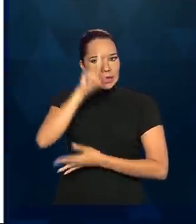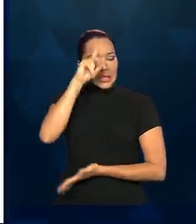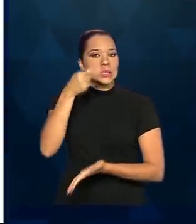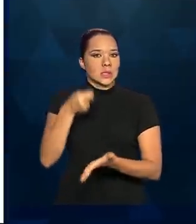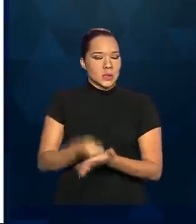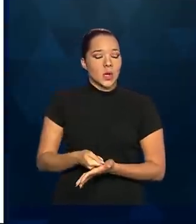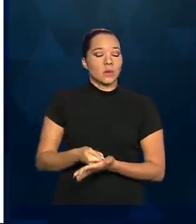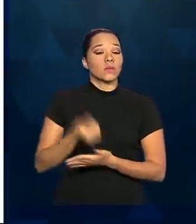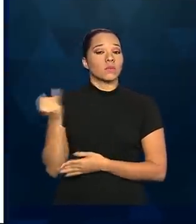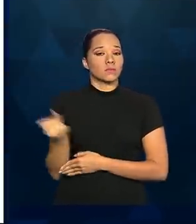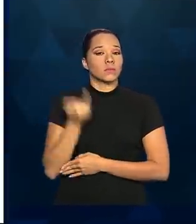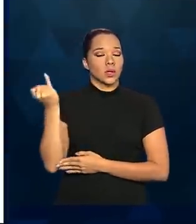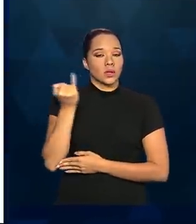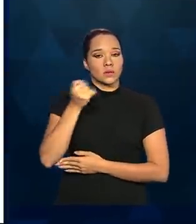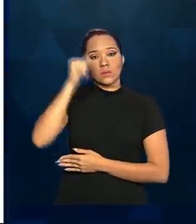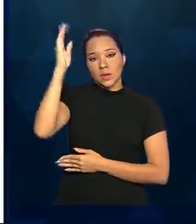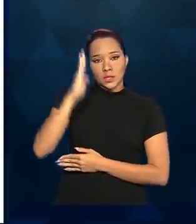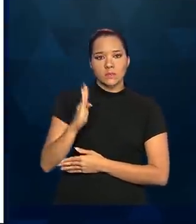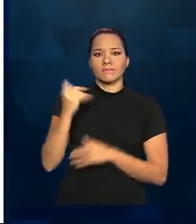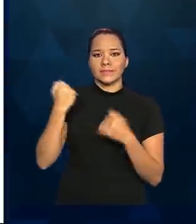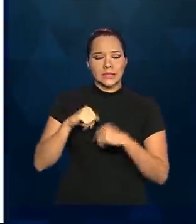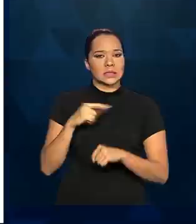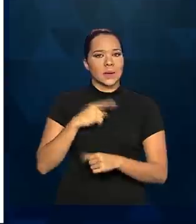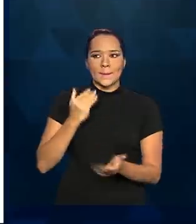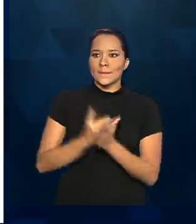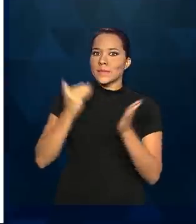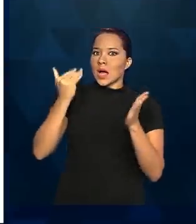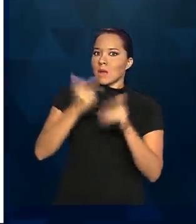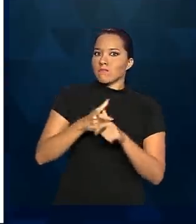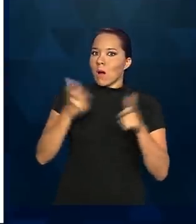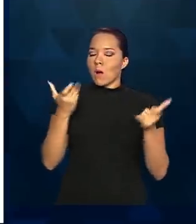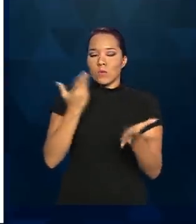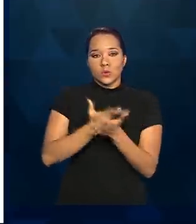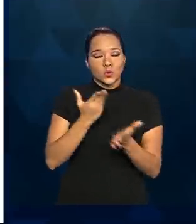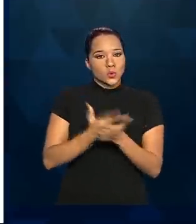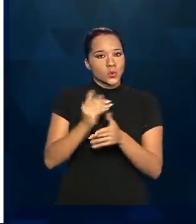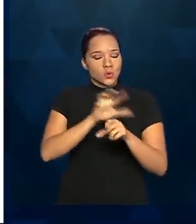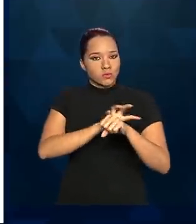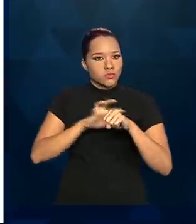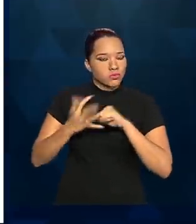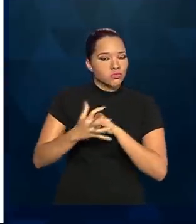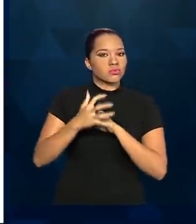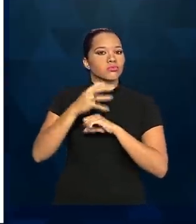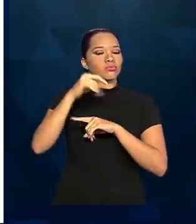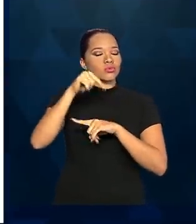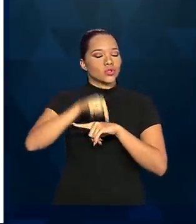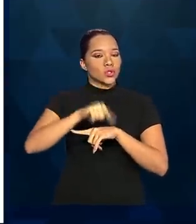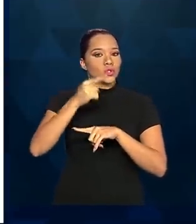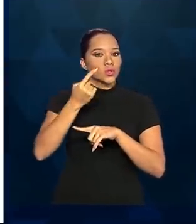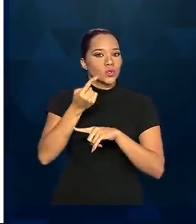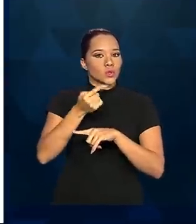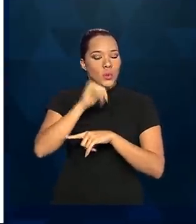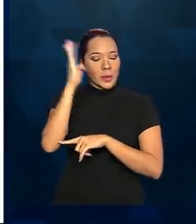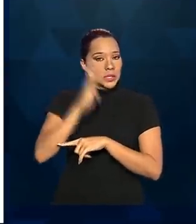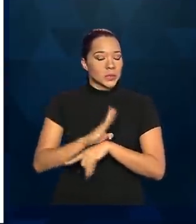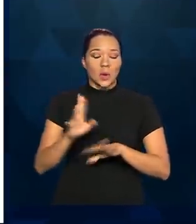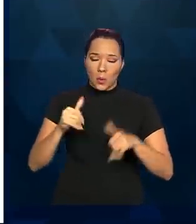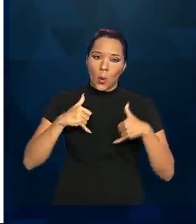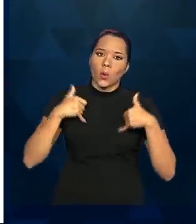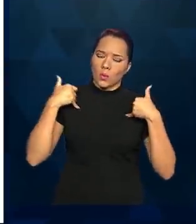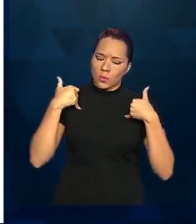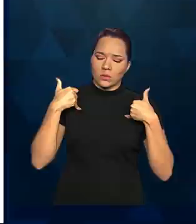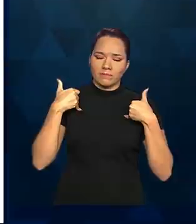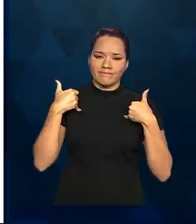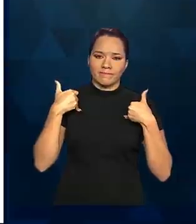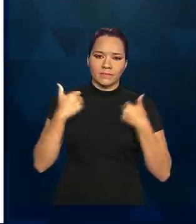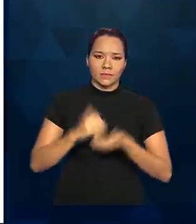Isso é fundamental. O Brasil ter o maior estudo epidemiológico do mundo sobre coronavírus é motivo de orgulho. A